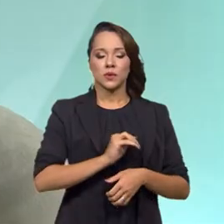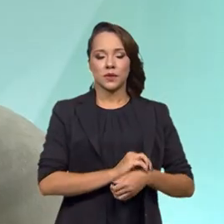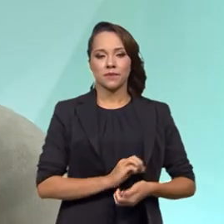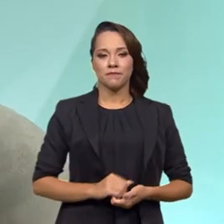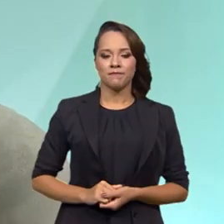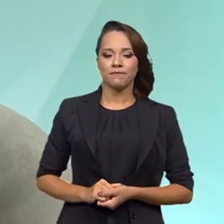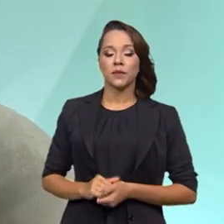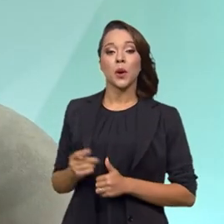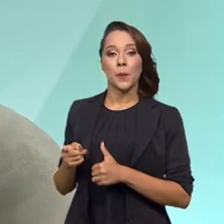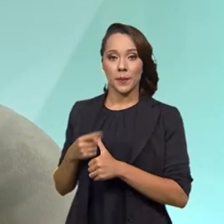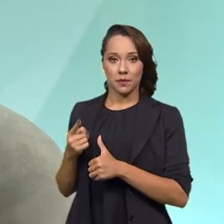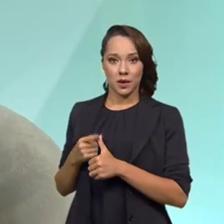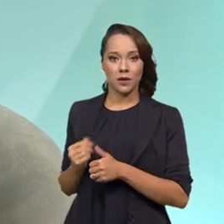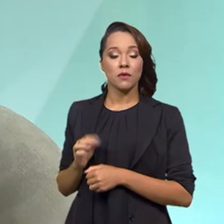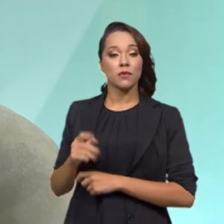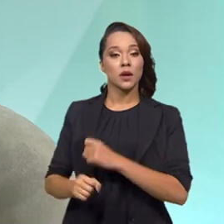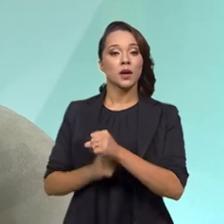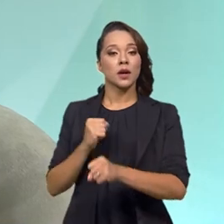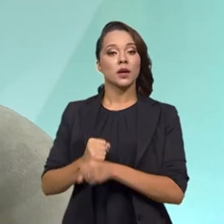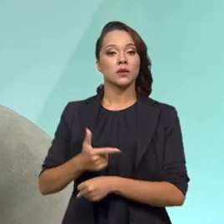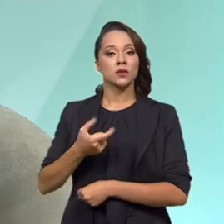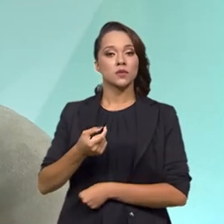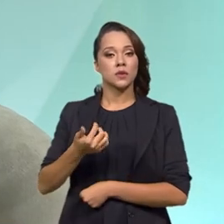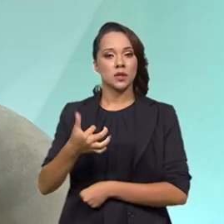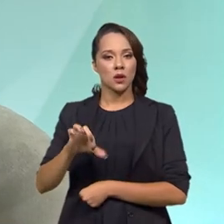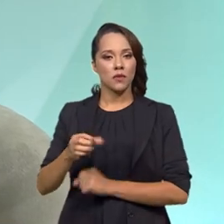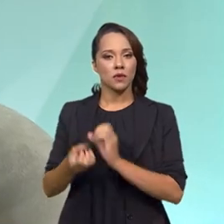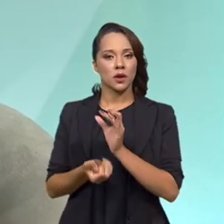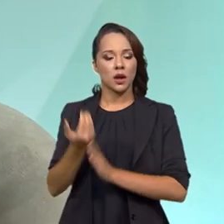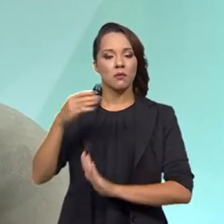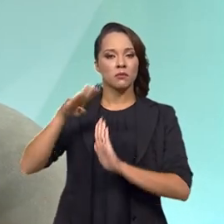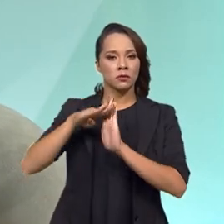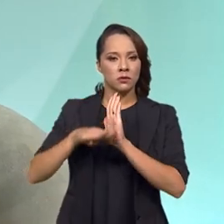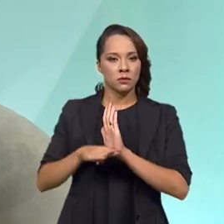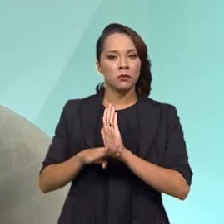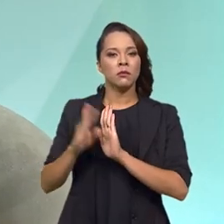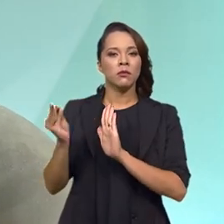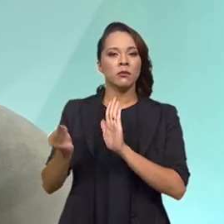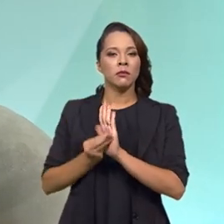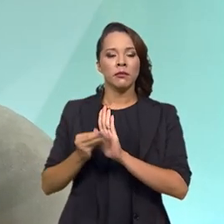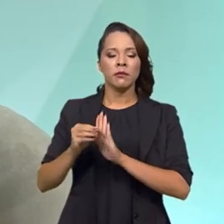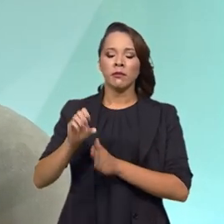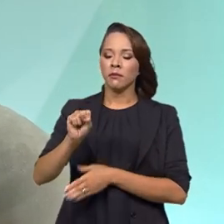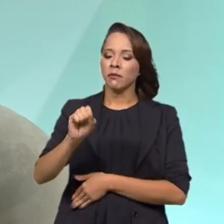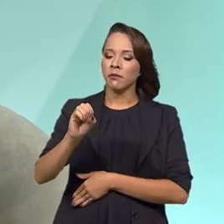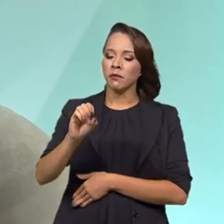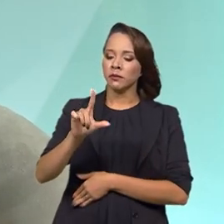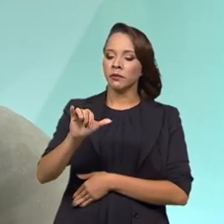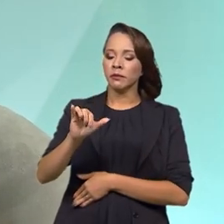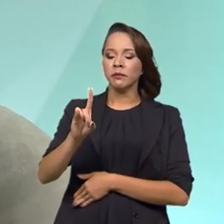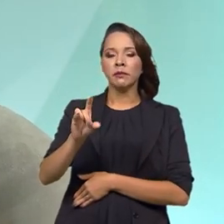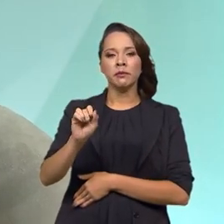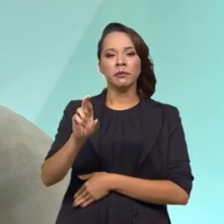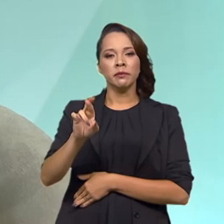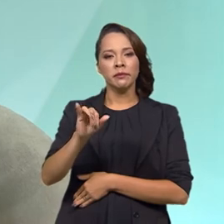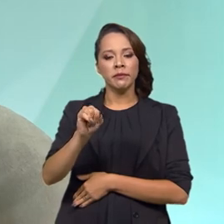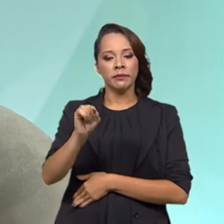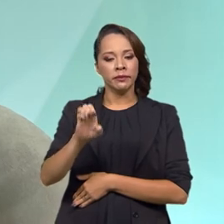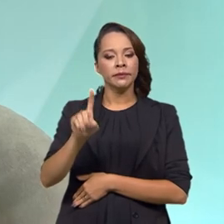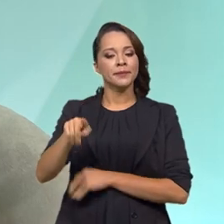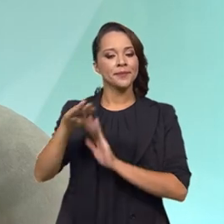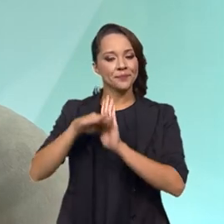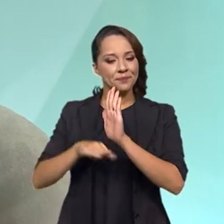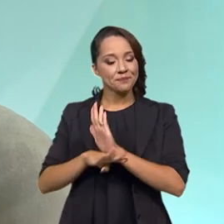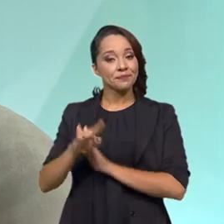secretário. O primeiro passo foi em 2019 criar um programa que nós denominamos Solidarize. E esse programa trouxe uma